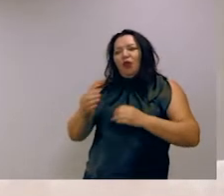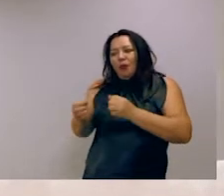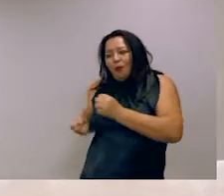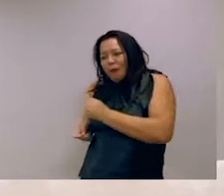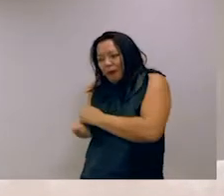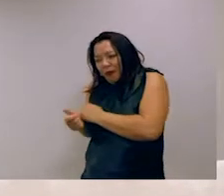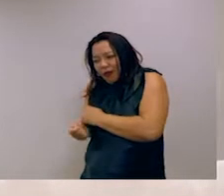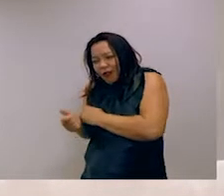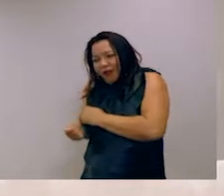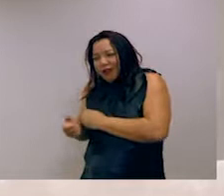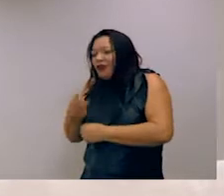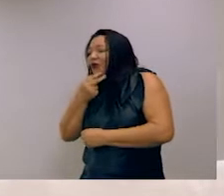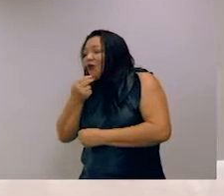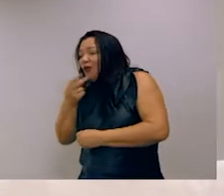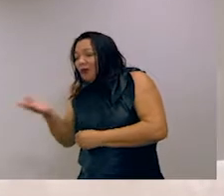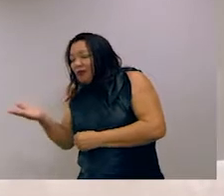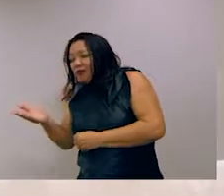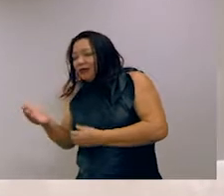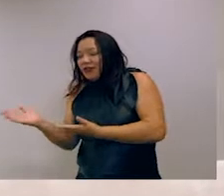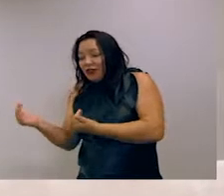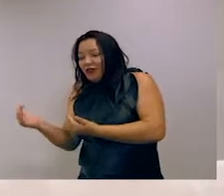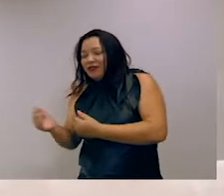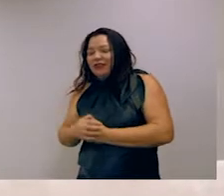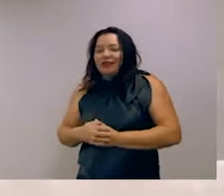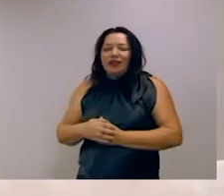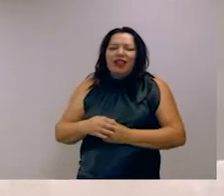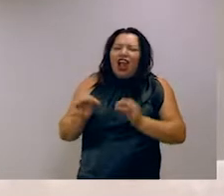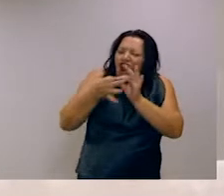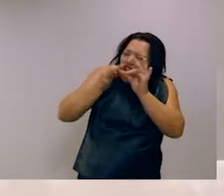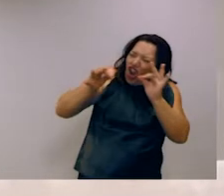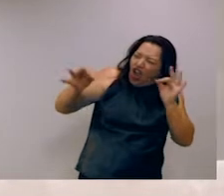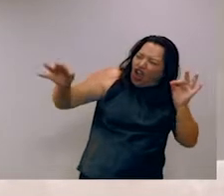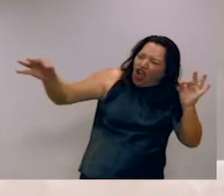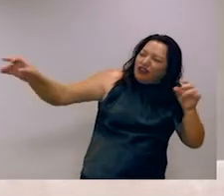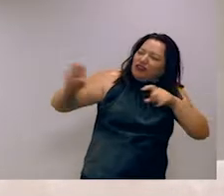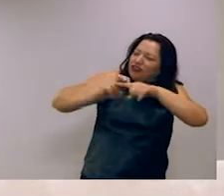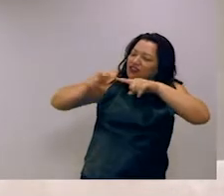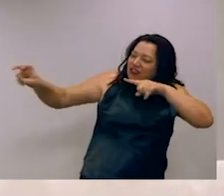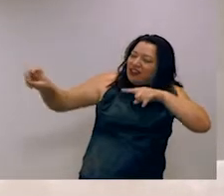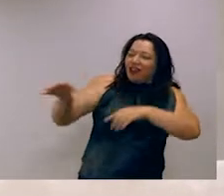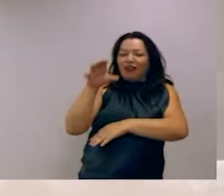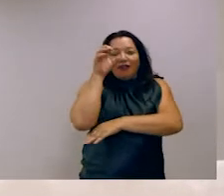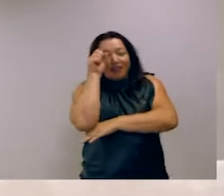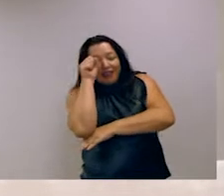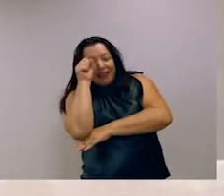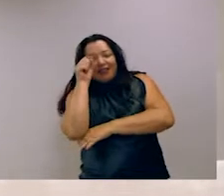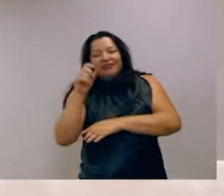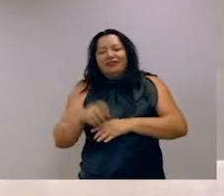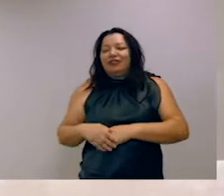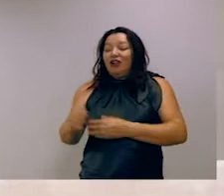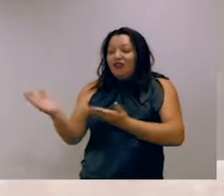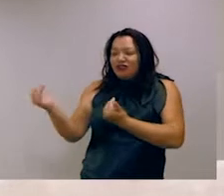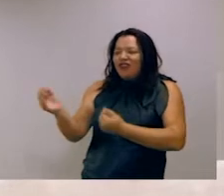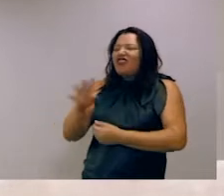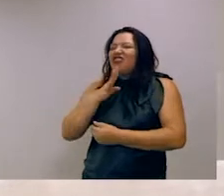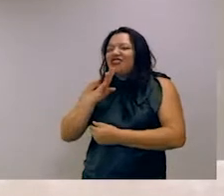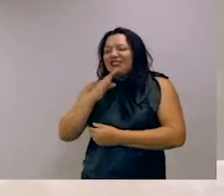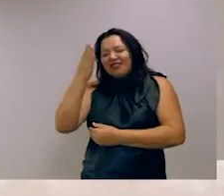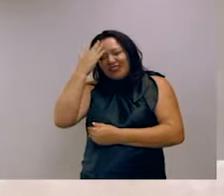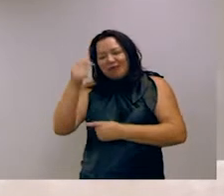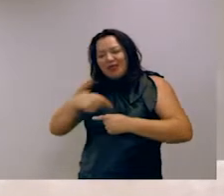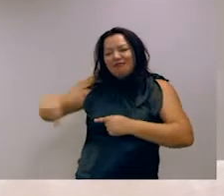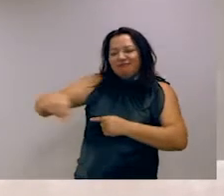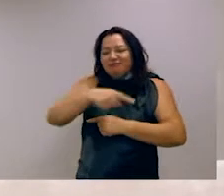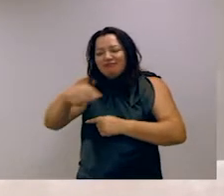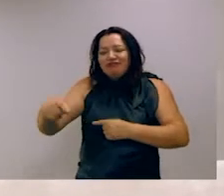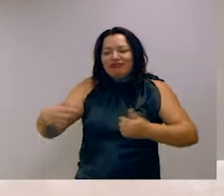vermelho. O jovem passageiro é muito longe entre a estação de trem e o hotel vermelho. O jovem conhecia a distância entre a estação de trem